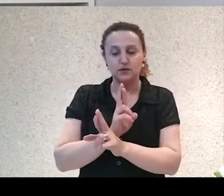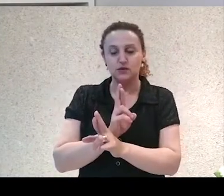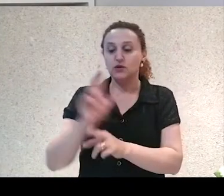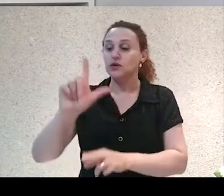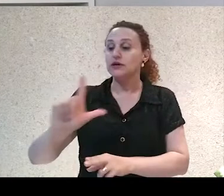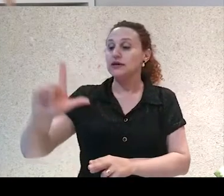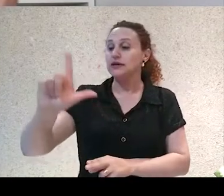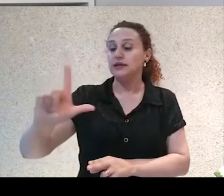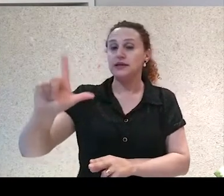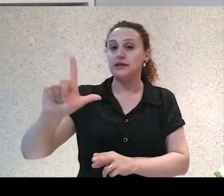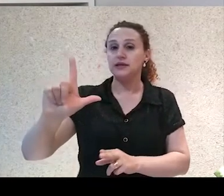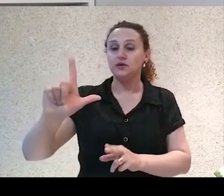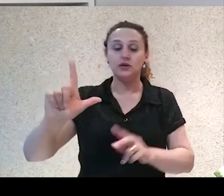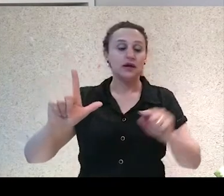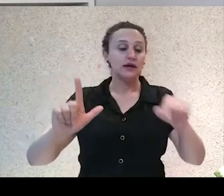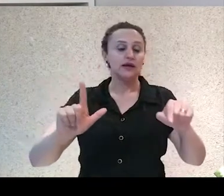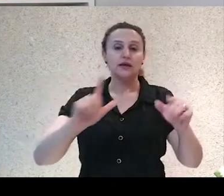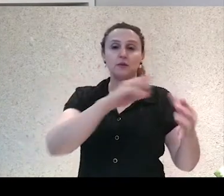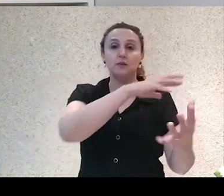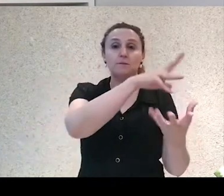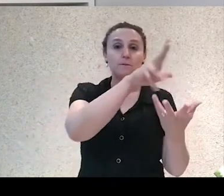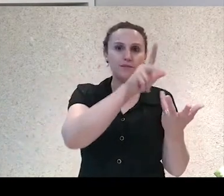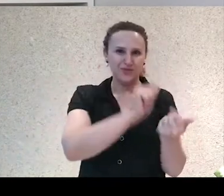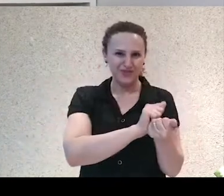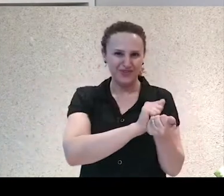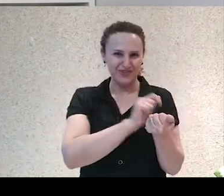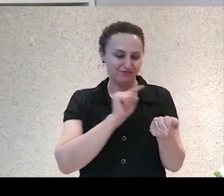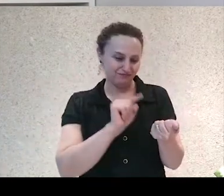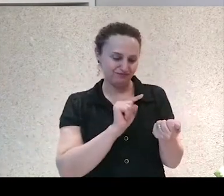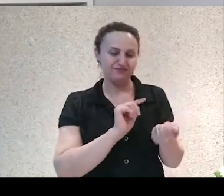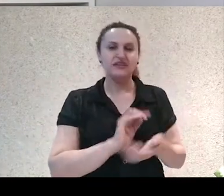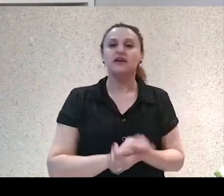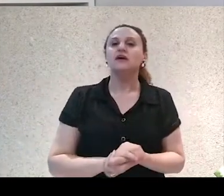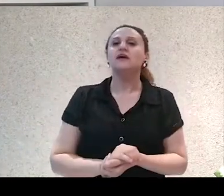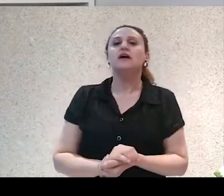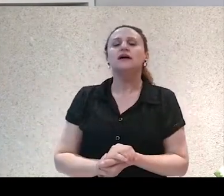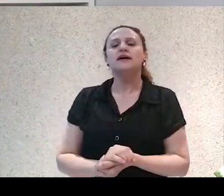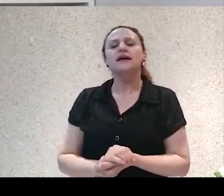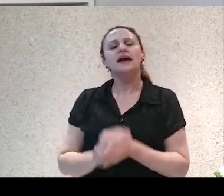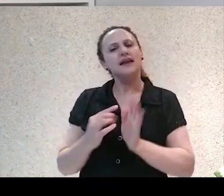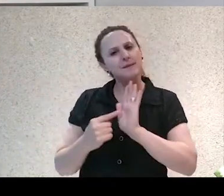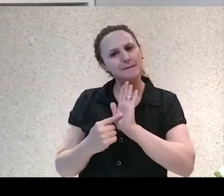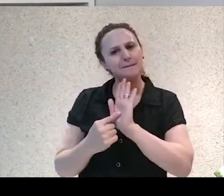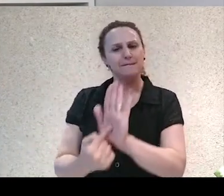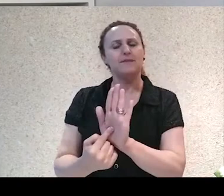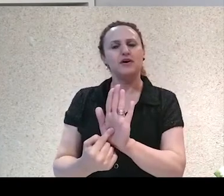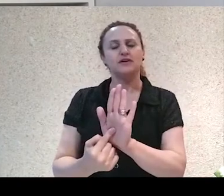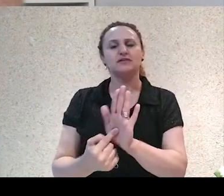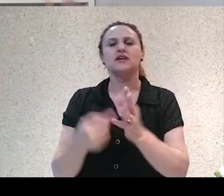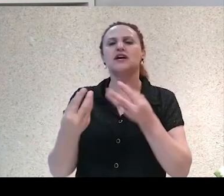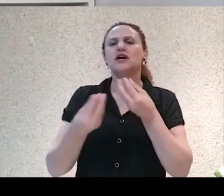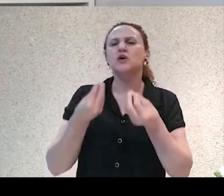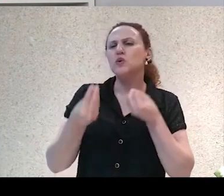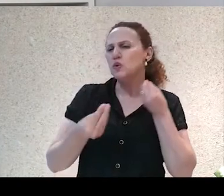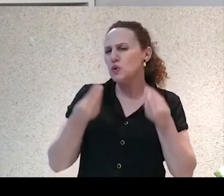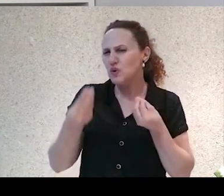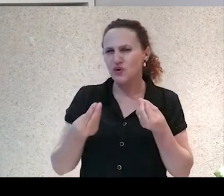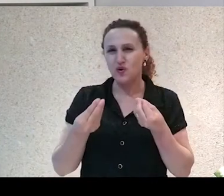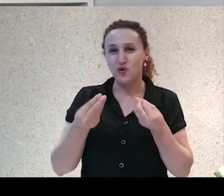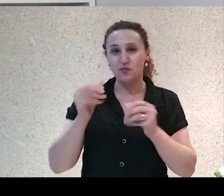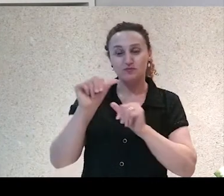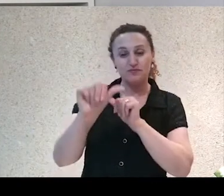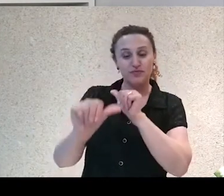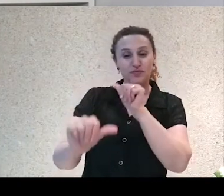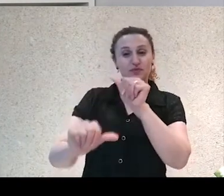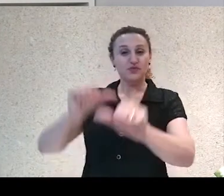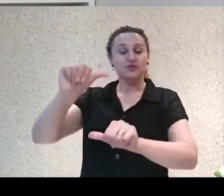mundo é o que a literatura faz por nós. Então, até agora, a gente viu, né? O que foi possível, como foi possível tornar a